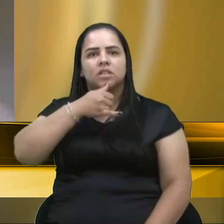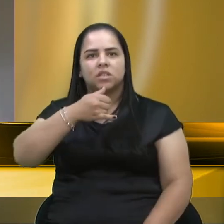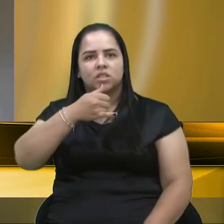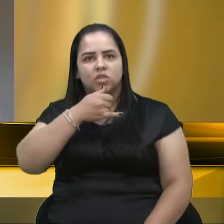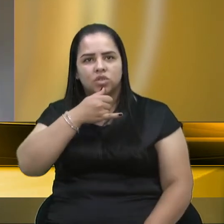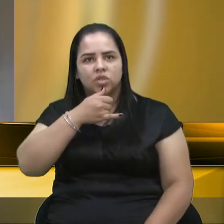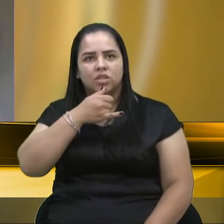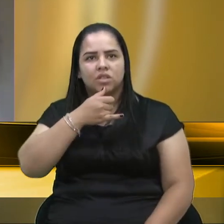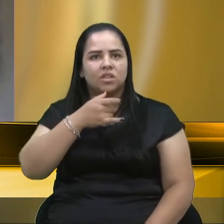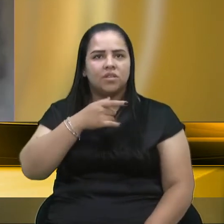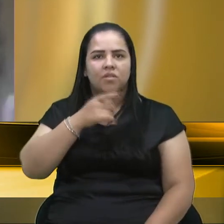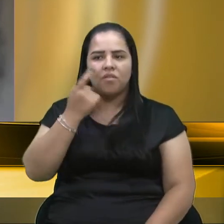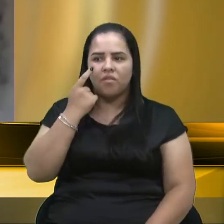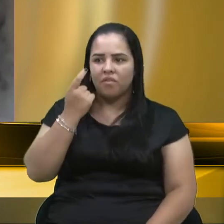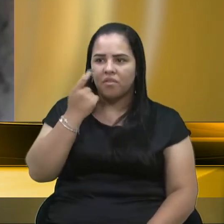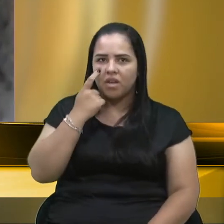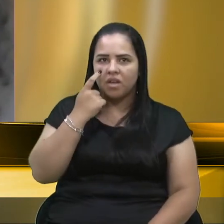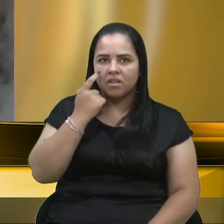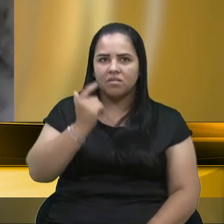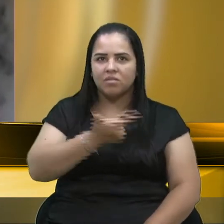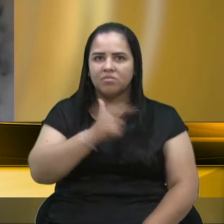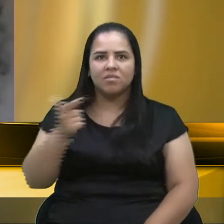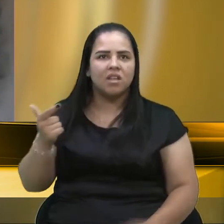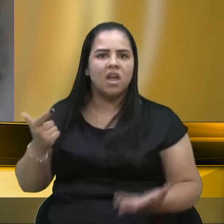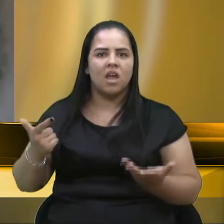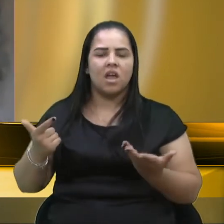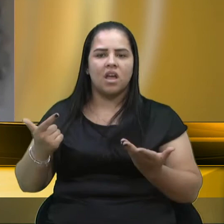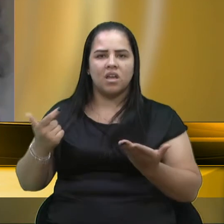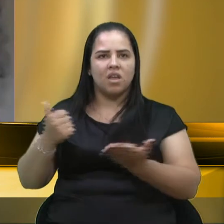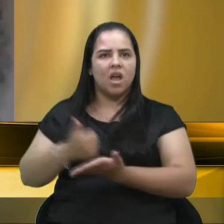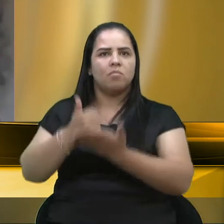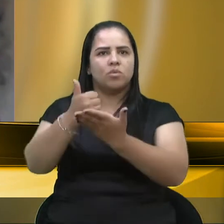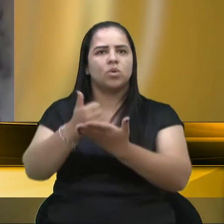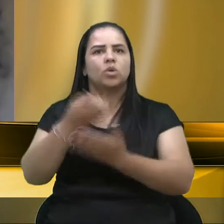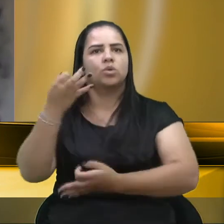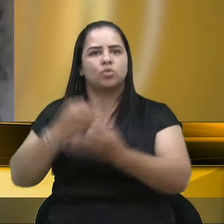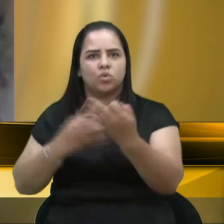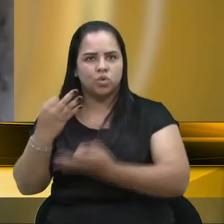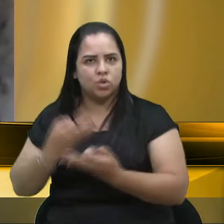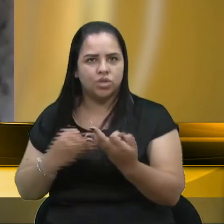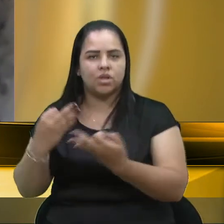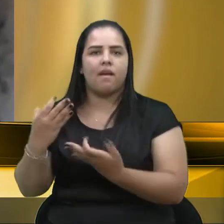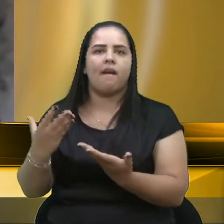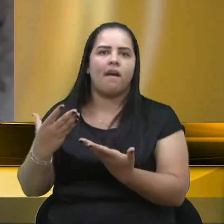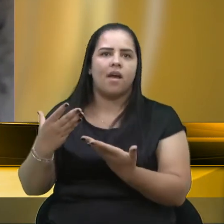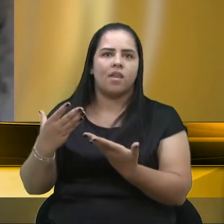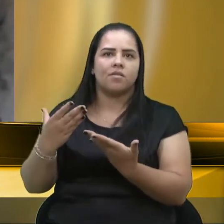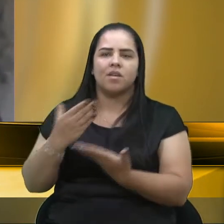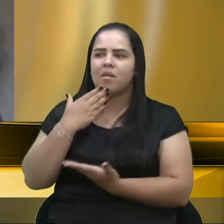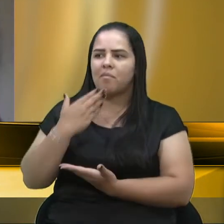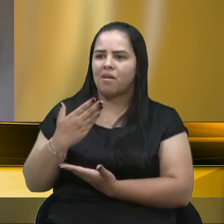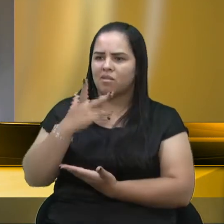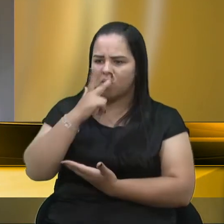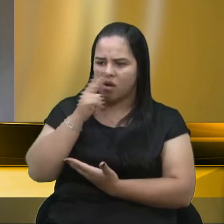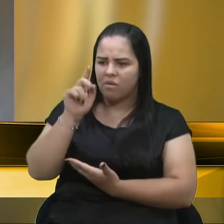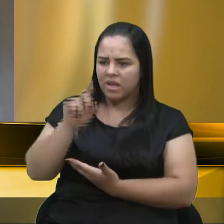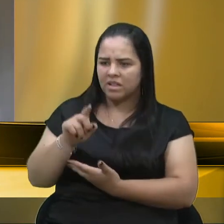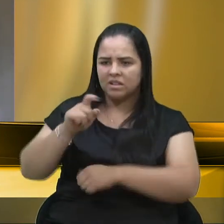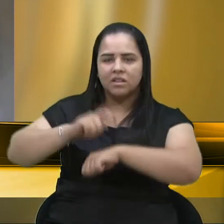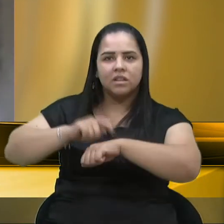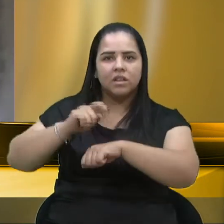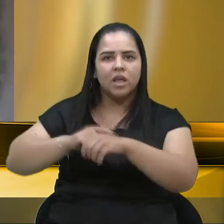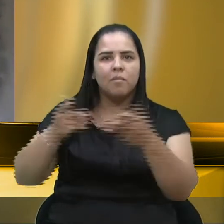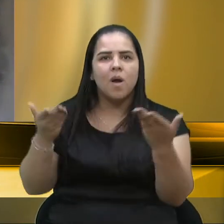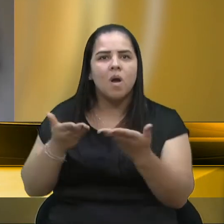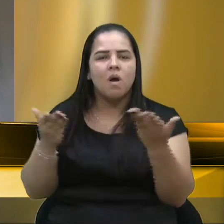é visto de forma muito pouco solidária por parte do Poder Judiciário, que pede algo desta maneira, nesse momento de